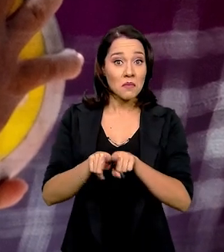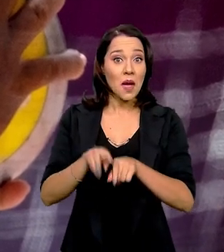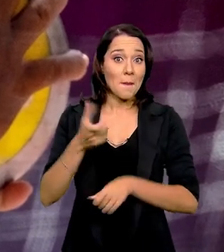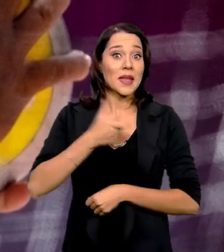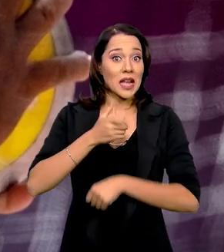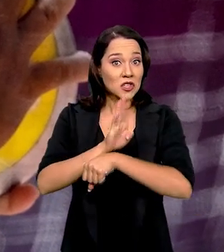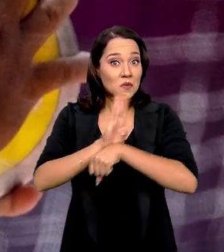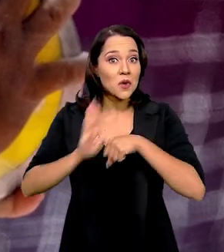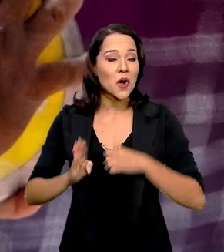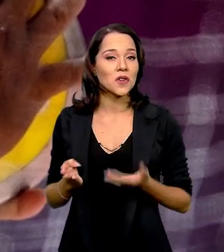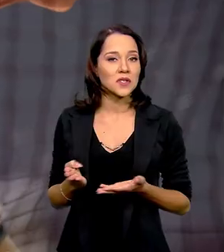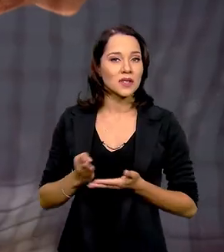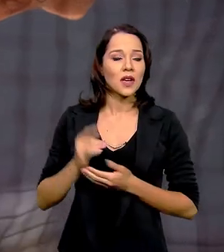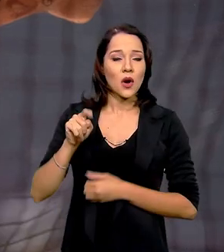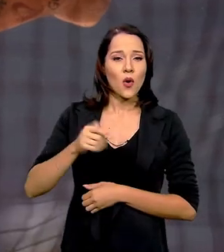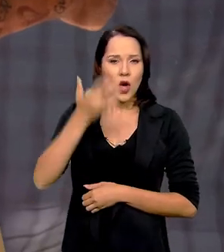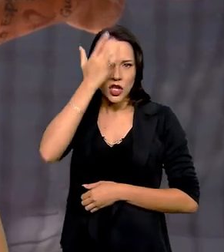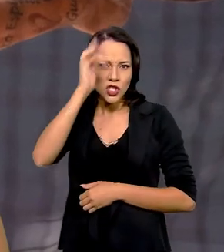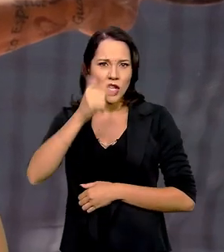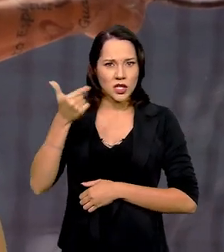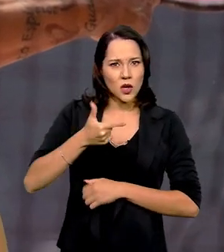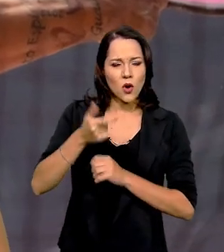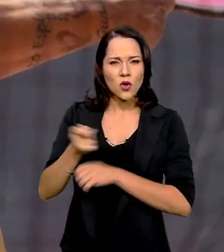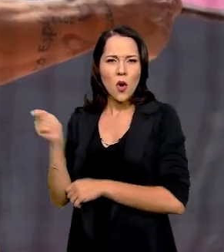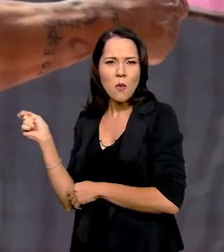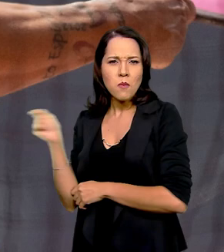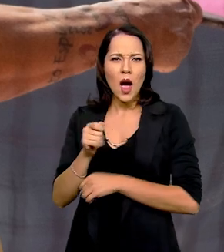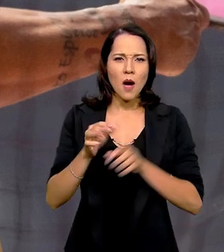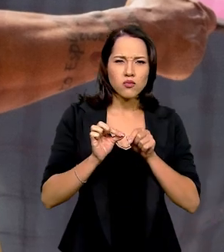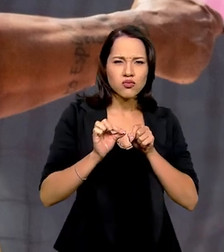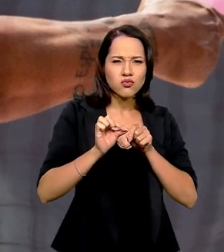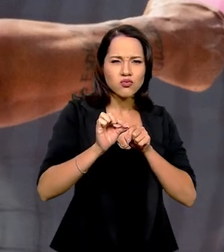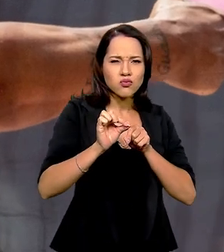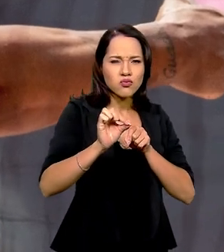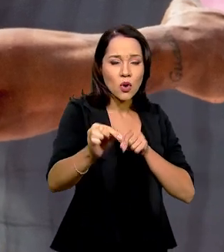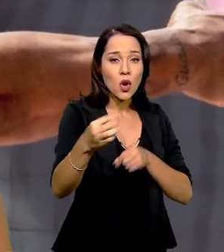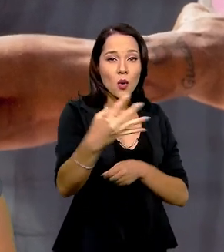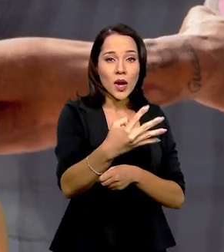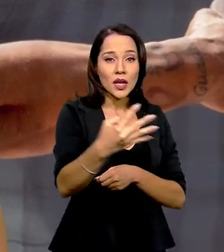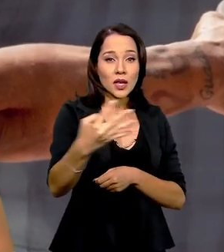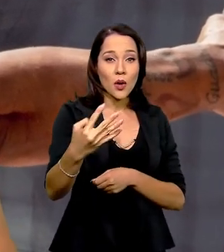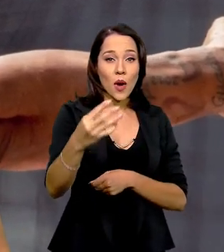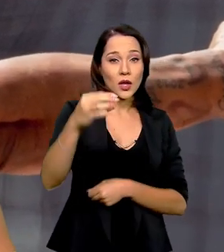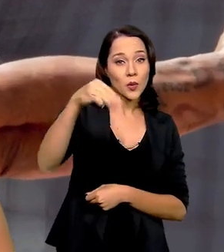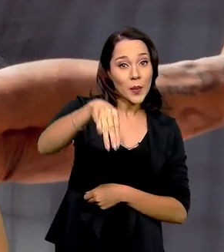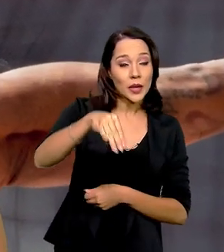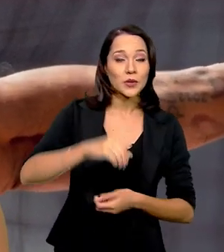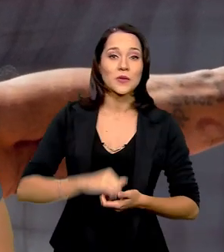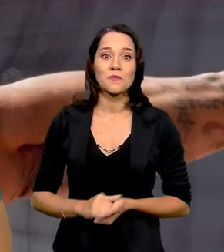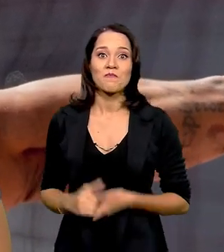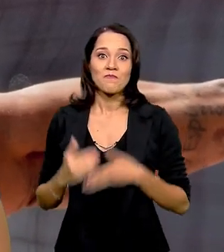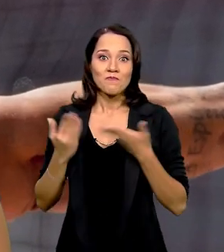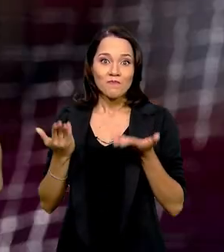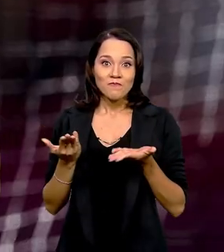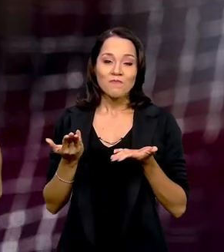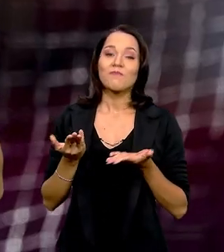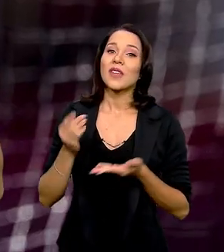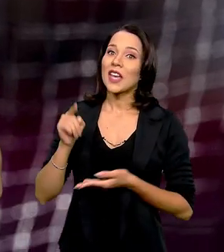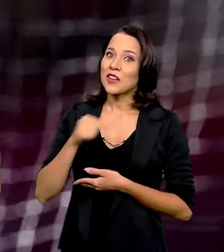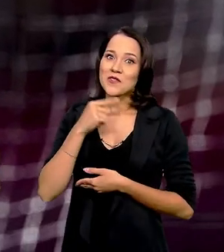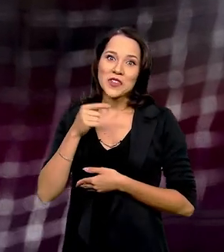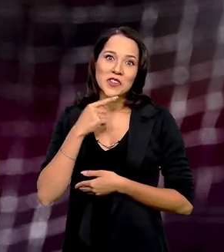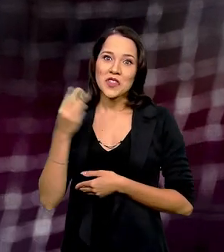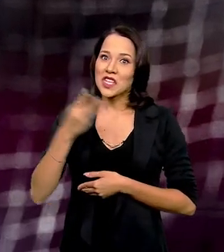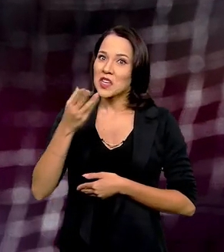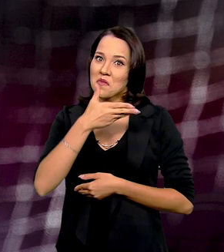também a medalha de bronze. O indiano que ficou em segundo lugar lançou o disco para 44 metros e 38 centímetros. Não